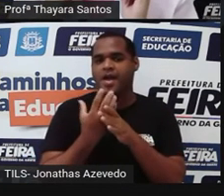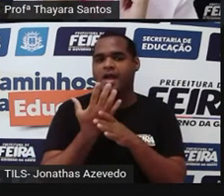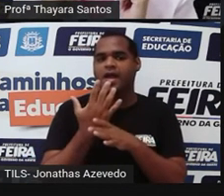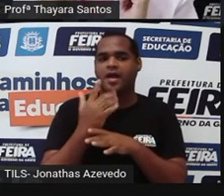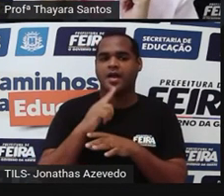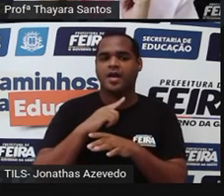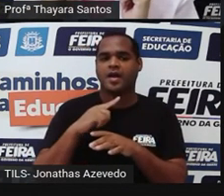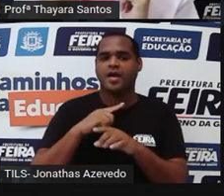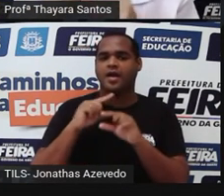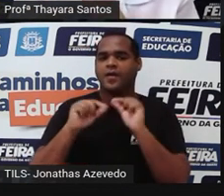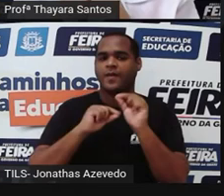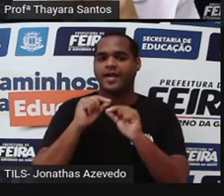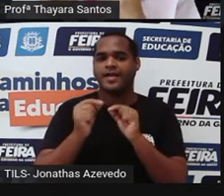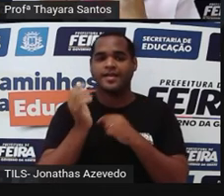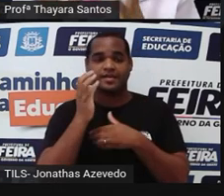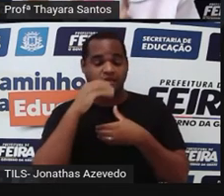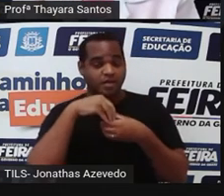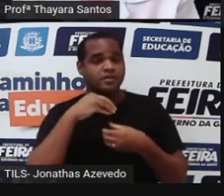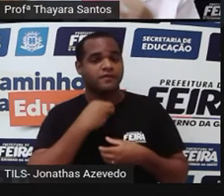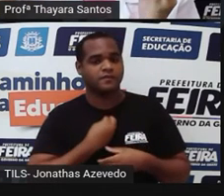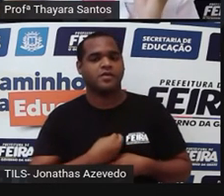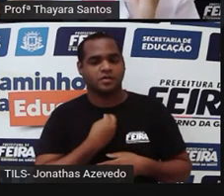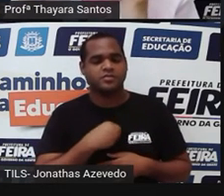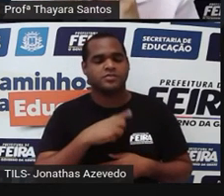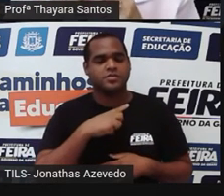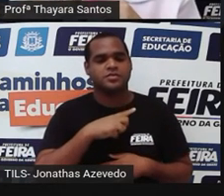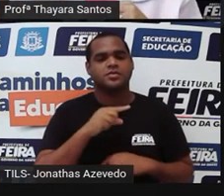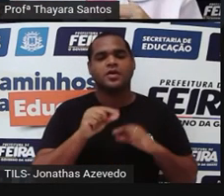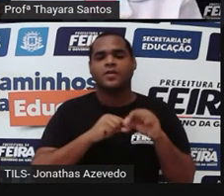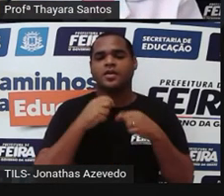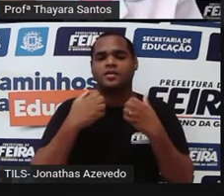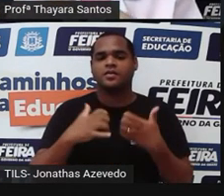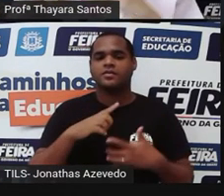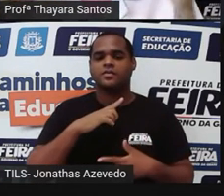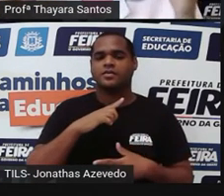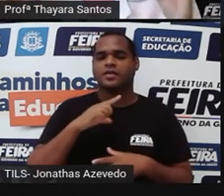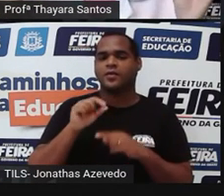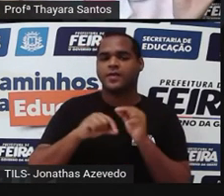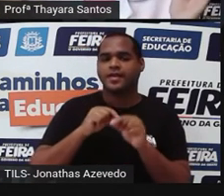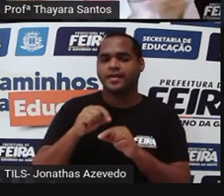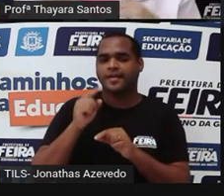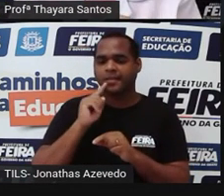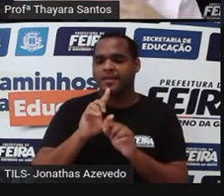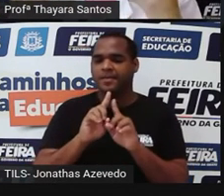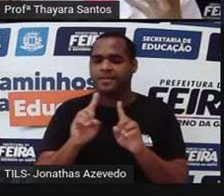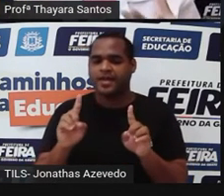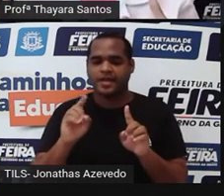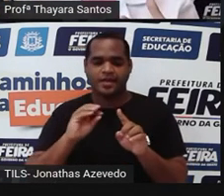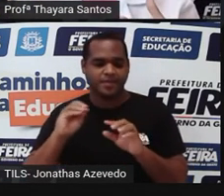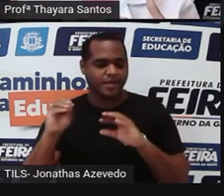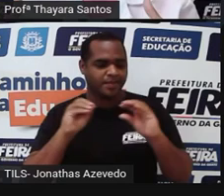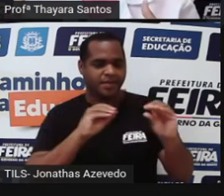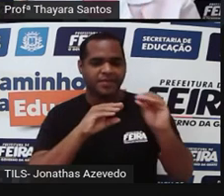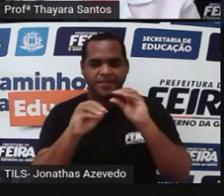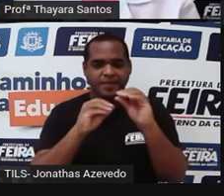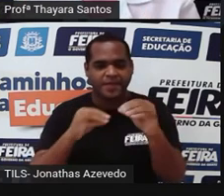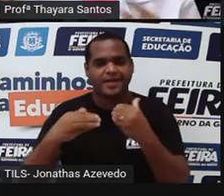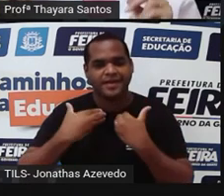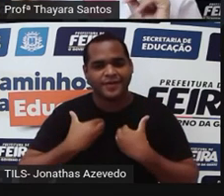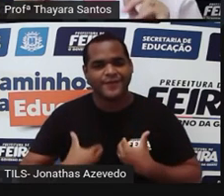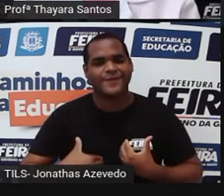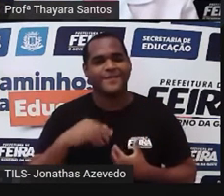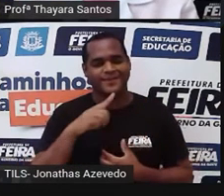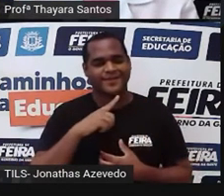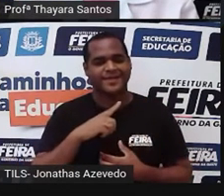estavam representando os nutrientes. Depois disso, os nutrientes, eles começaram a ir cada um pra um canto. Então, o que é que estava acontecendo ali?